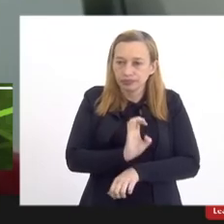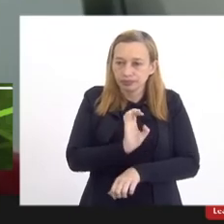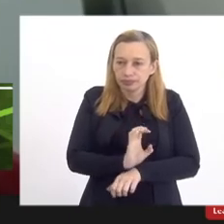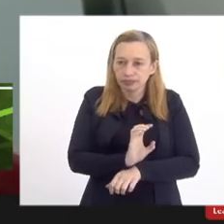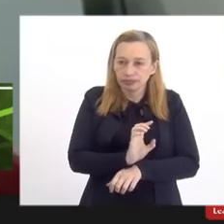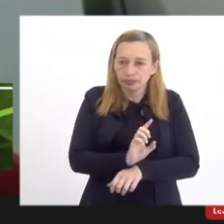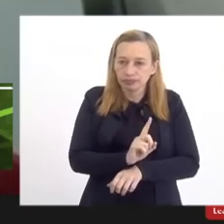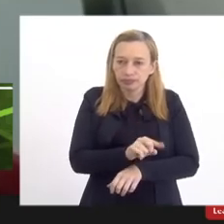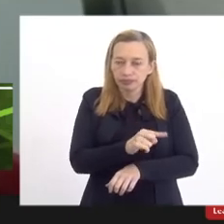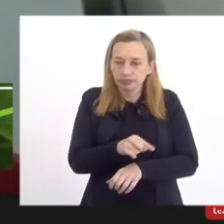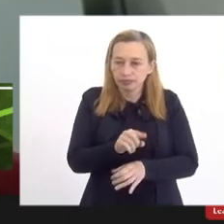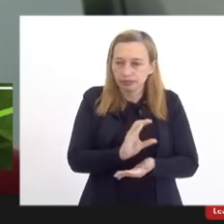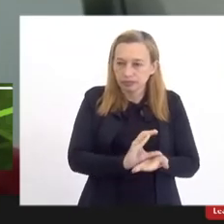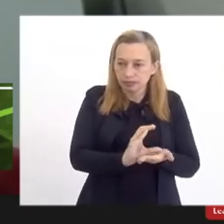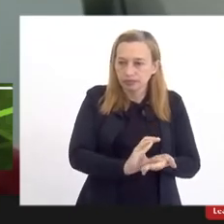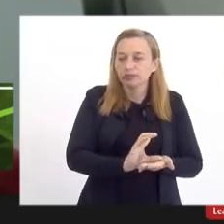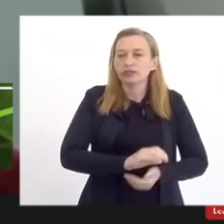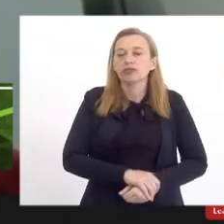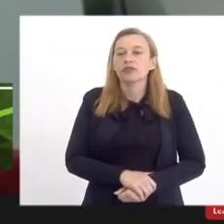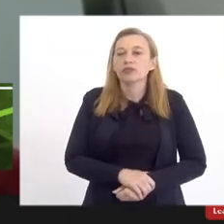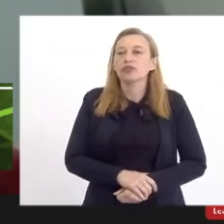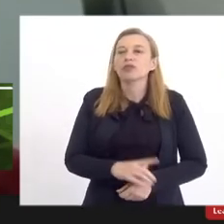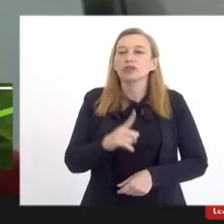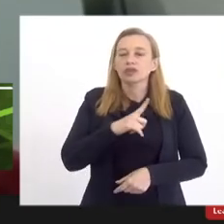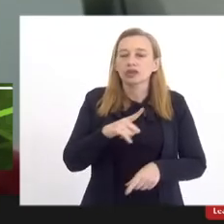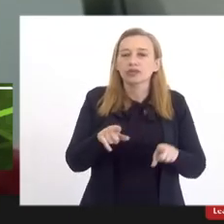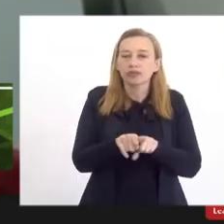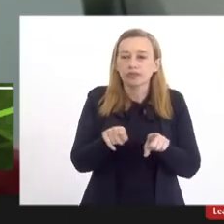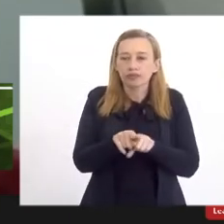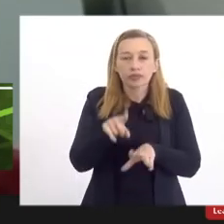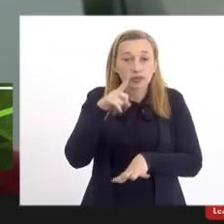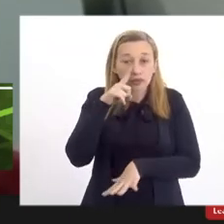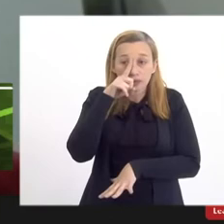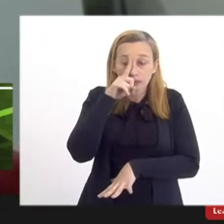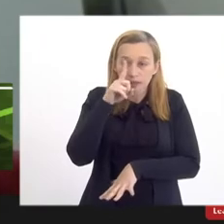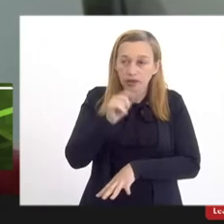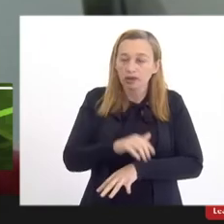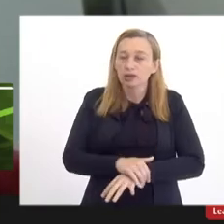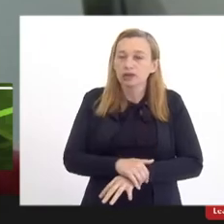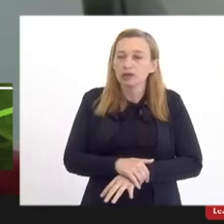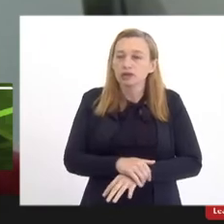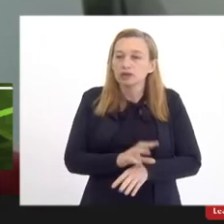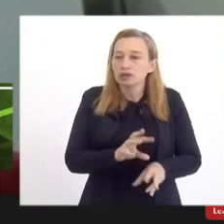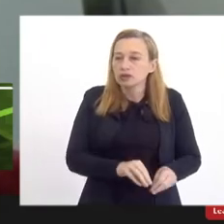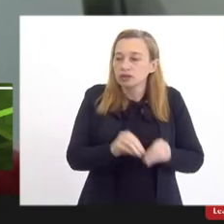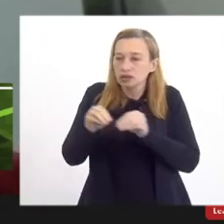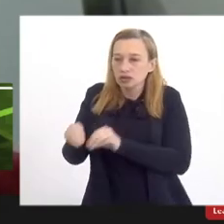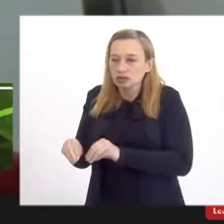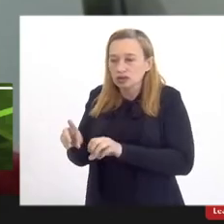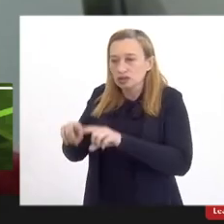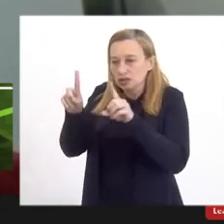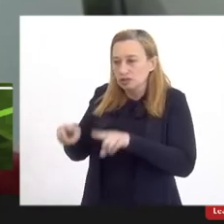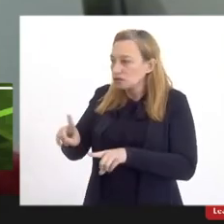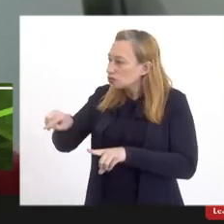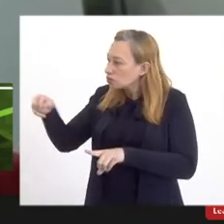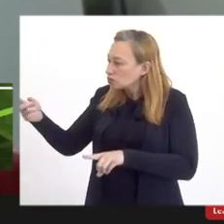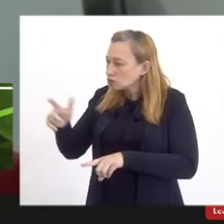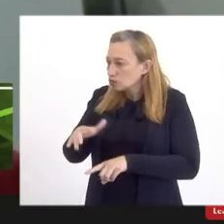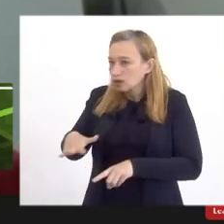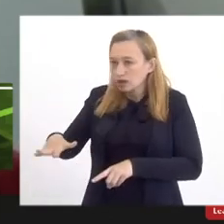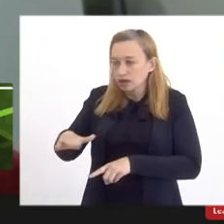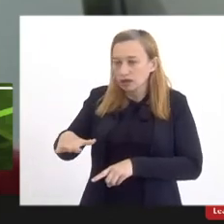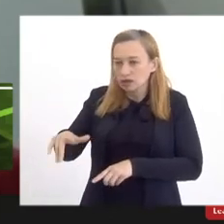motivo. Temos o risco, então, do colapso e transferência de servidores para outros órgãos.